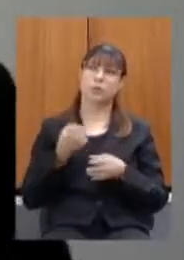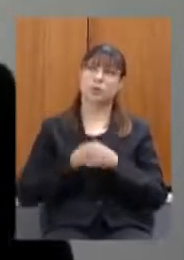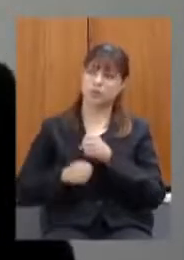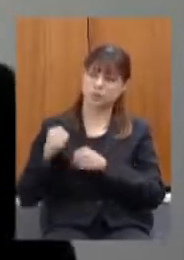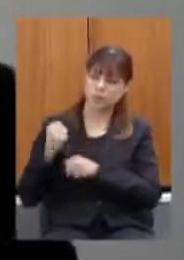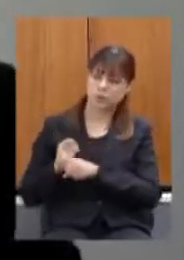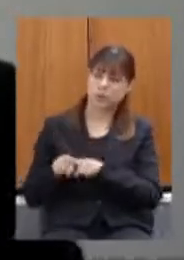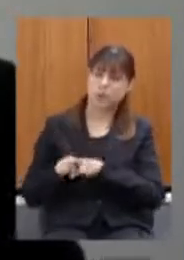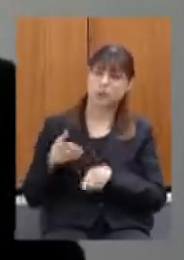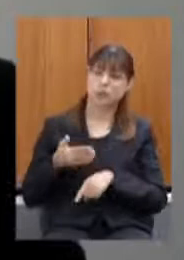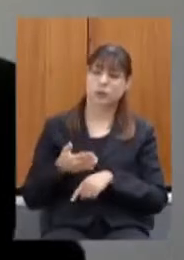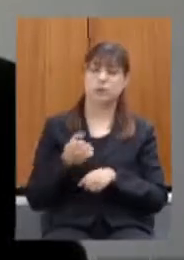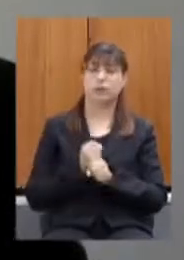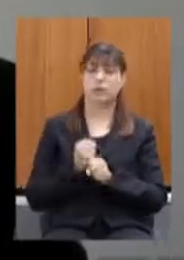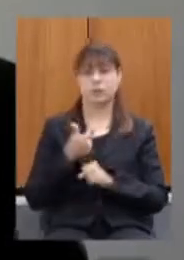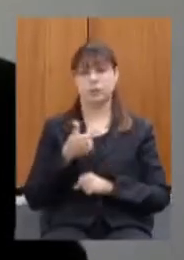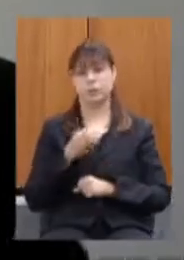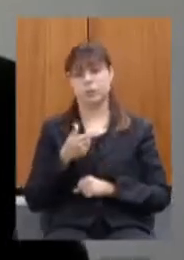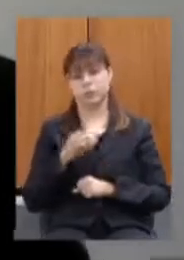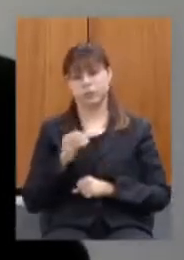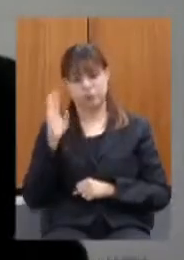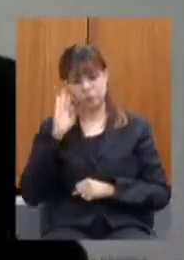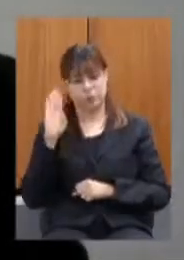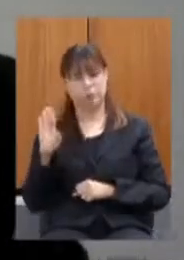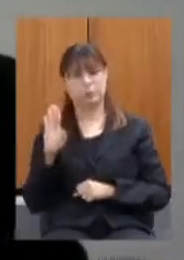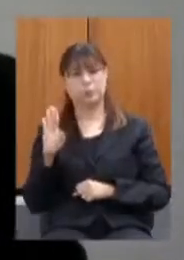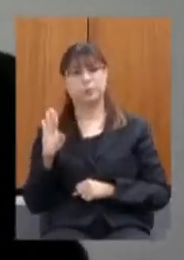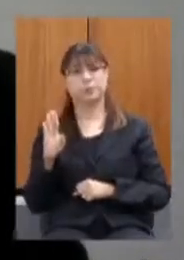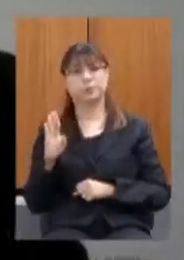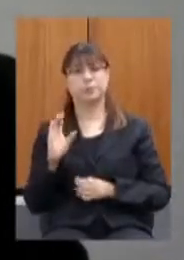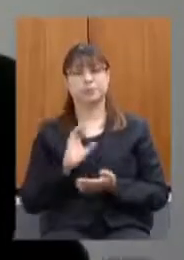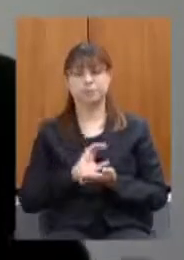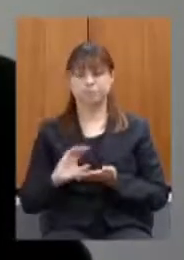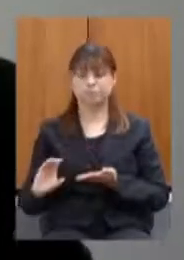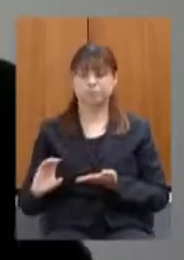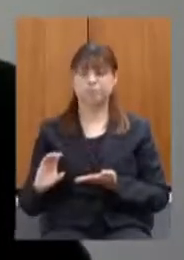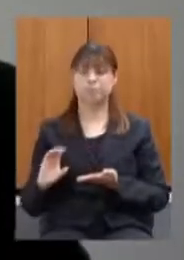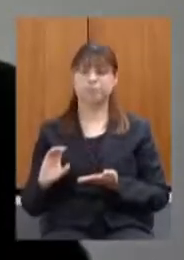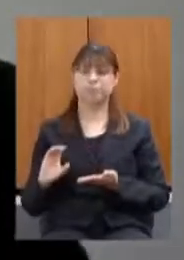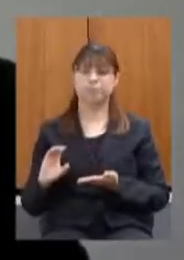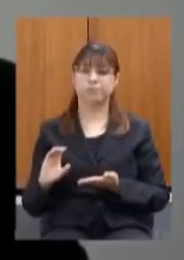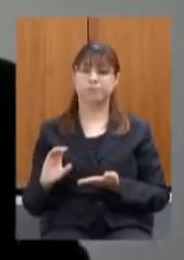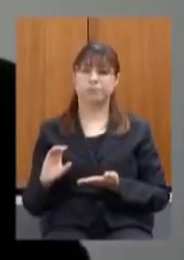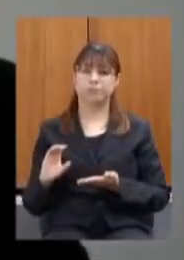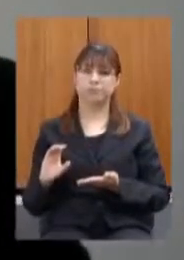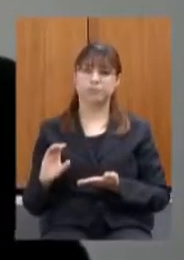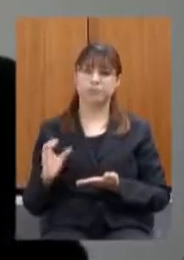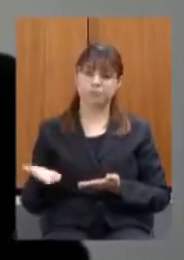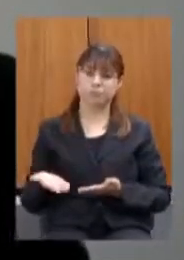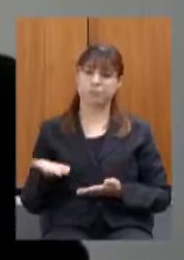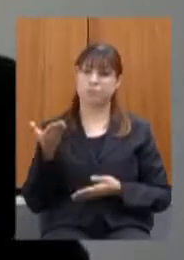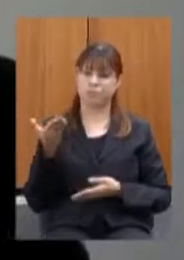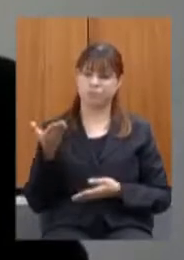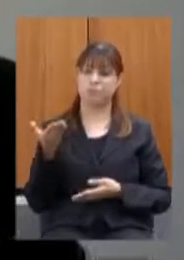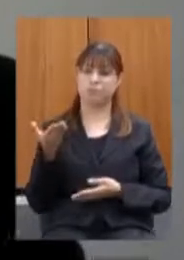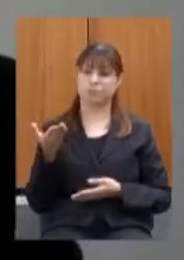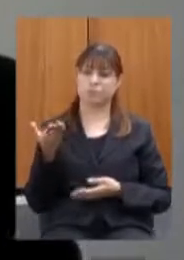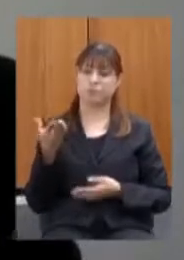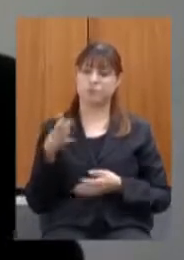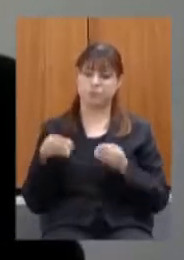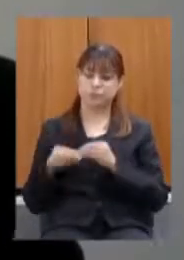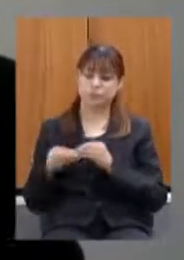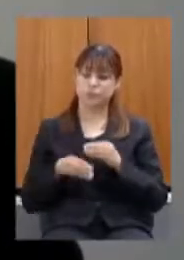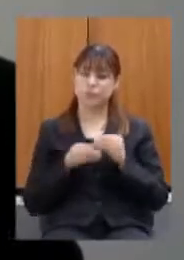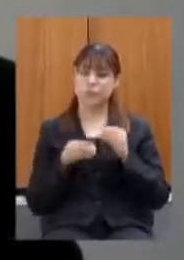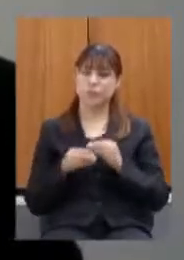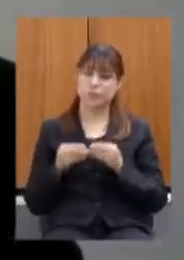esse ano principalmente esse ano nunca se foi repassado tanto valor com relação às emendas então assim